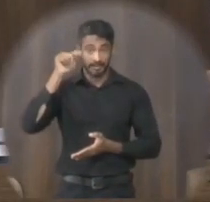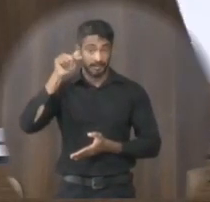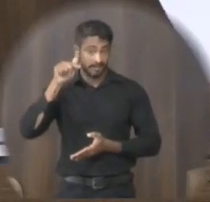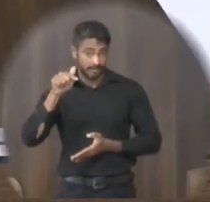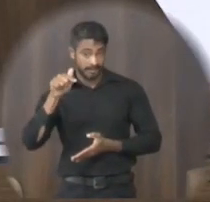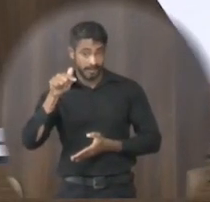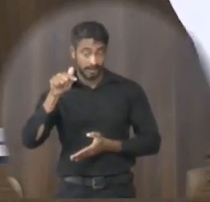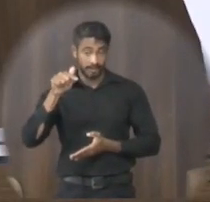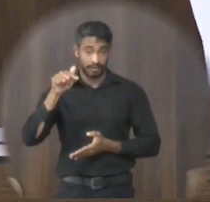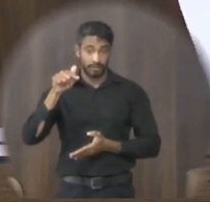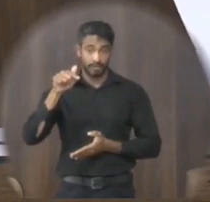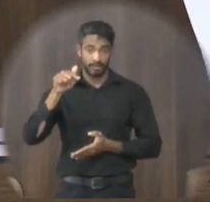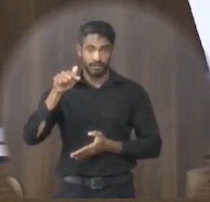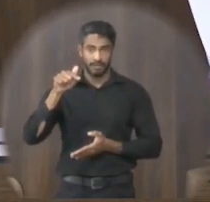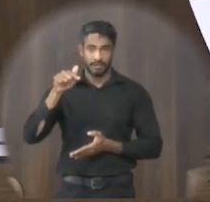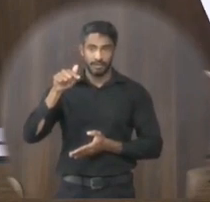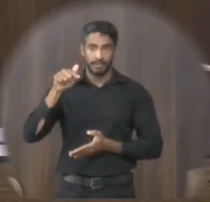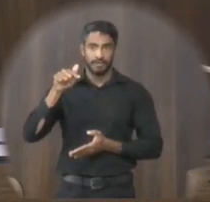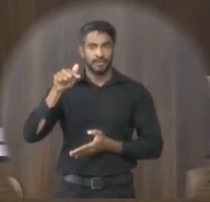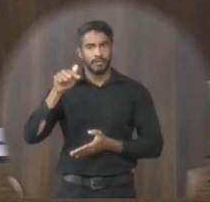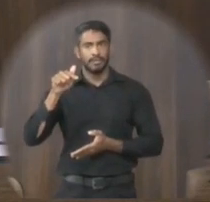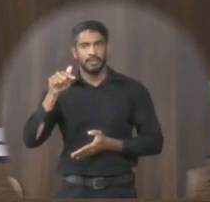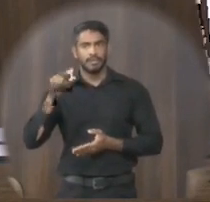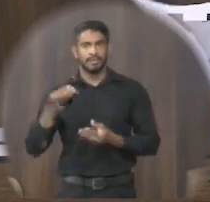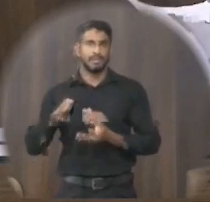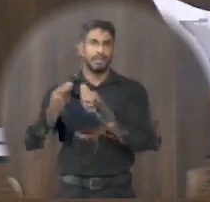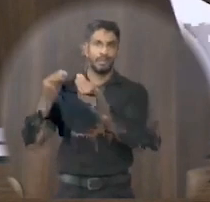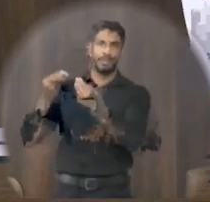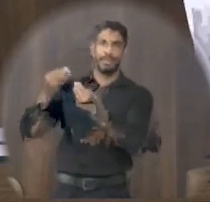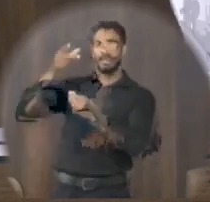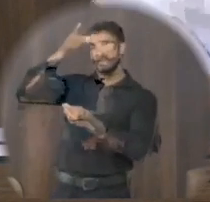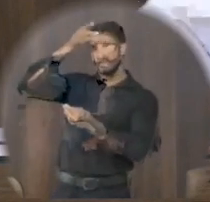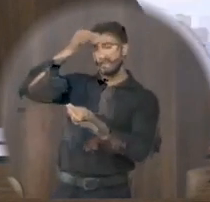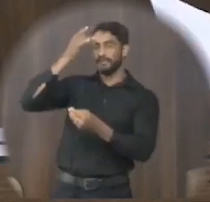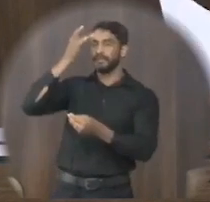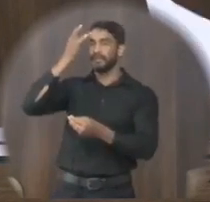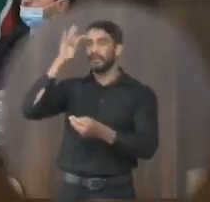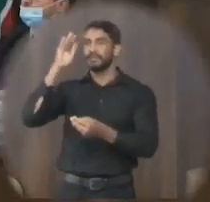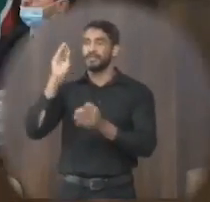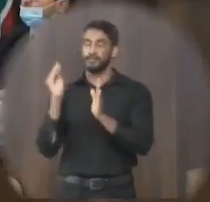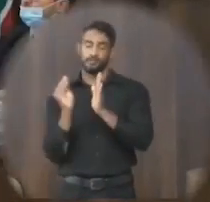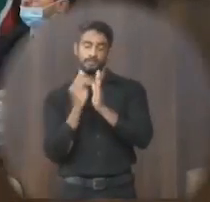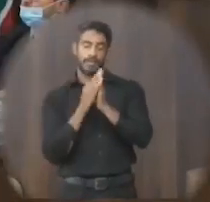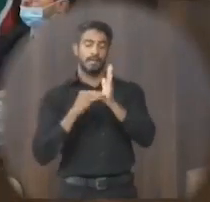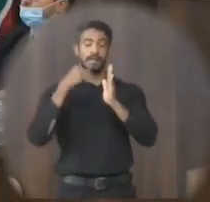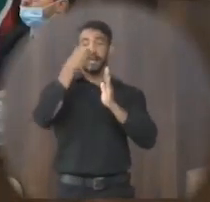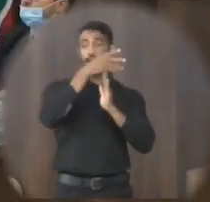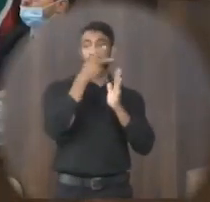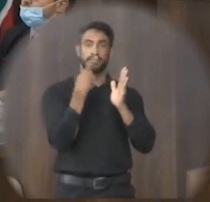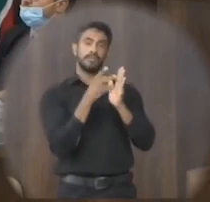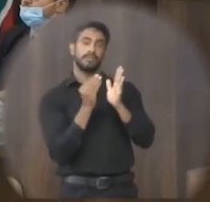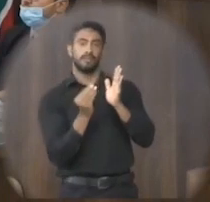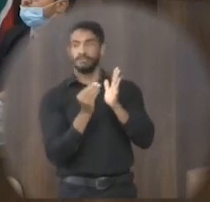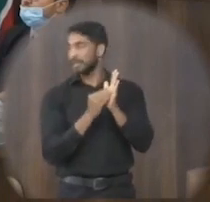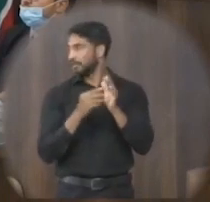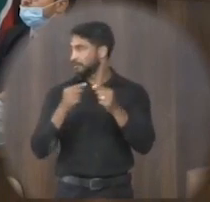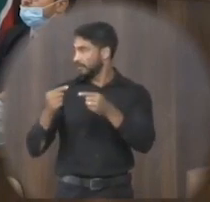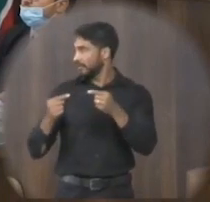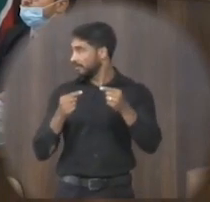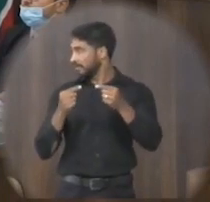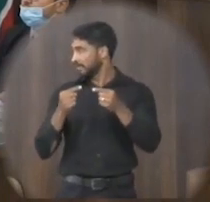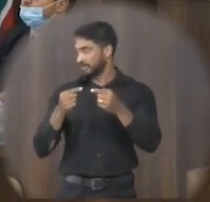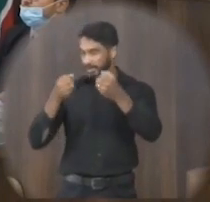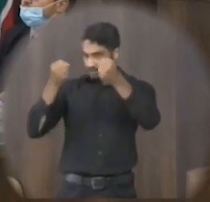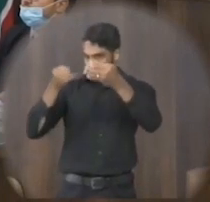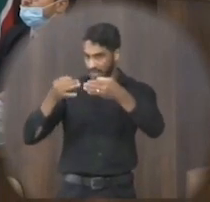no final da tarde vai chegar nas mãos do prefeito lá e aí eu não sei como estará a agenda dele mas a gente vai colocar em votação aqui mas eu queria